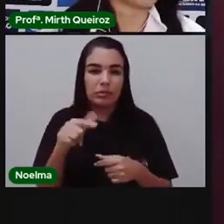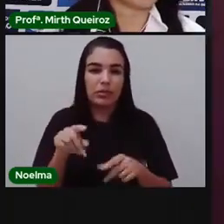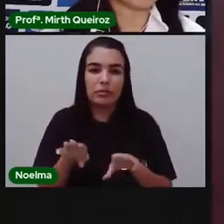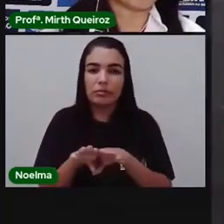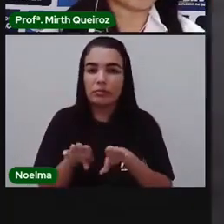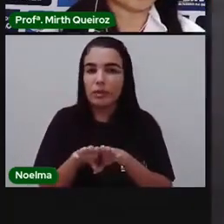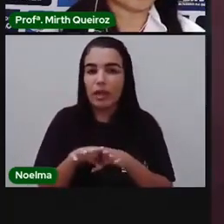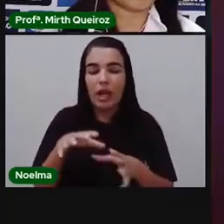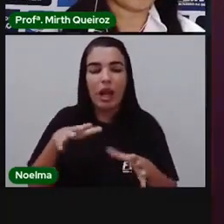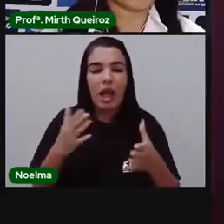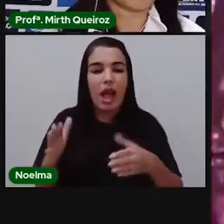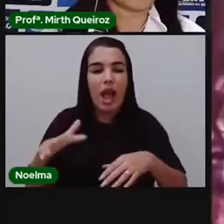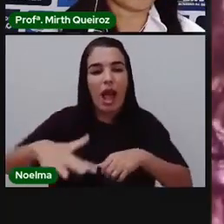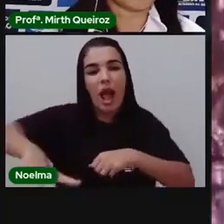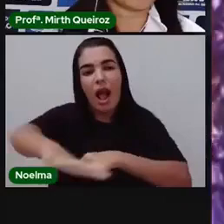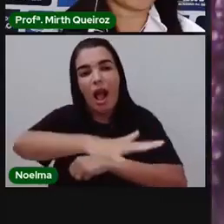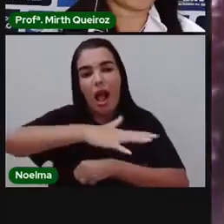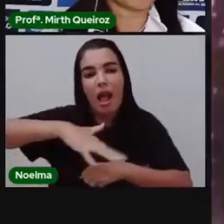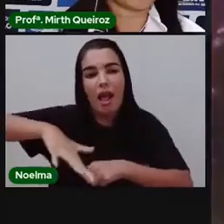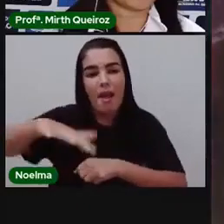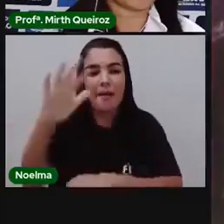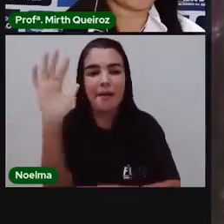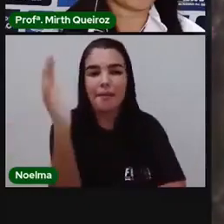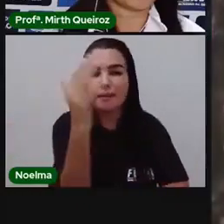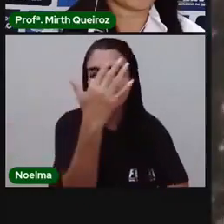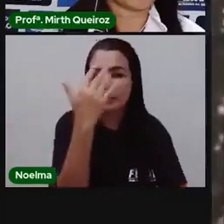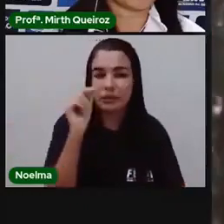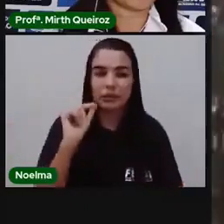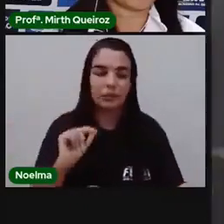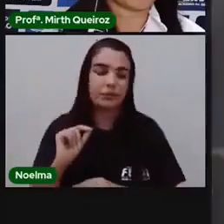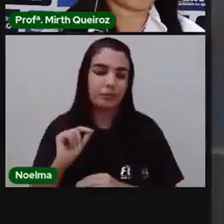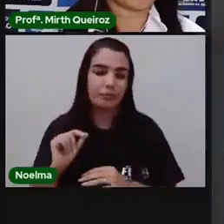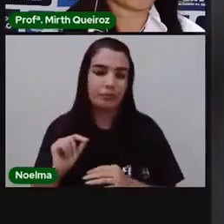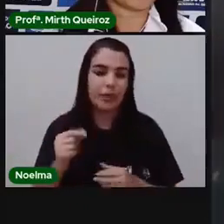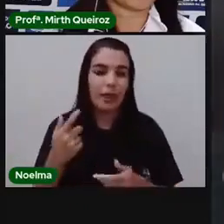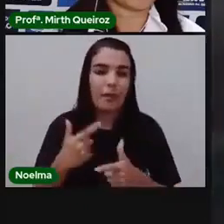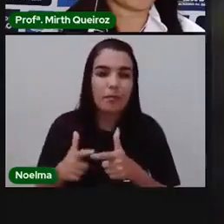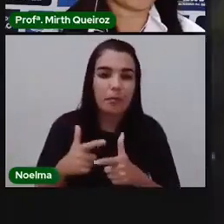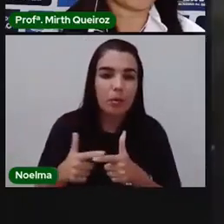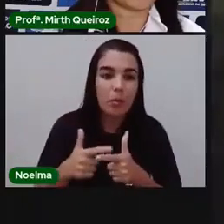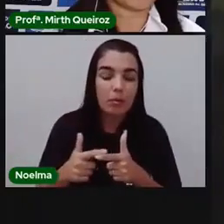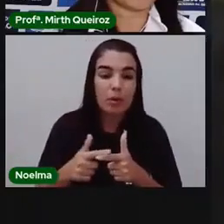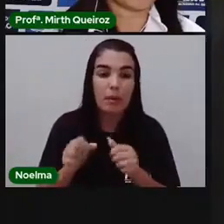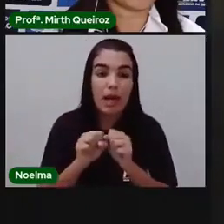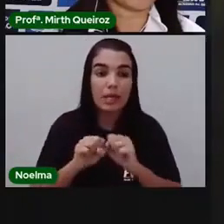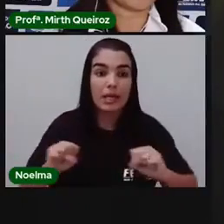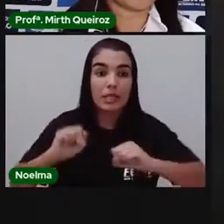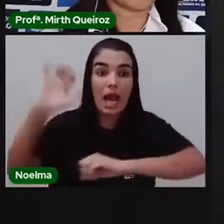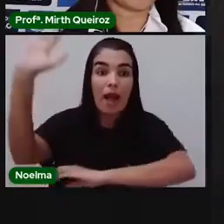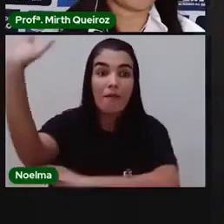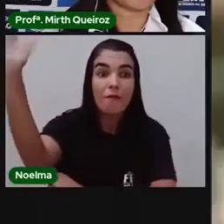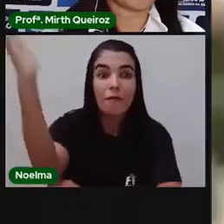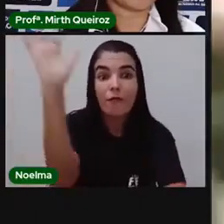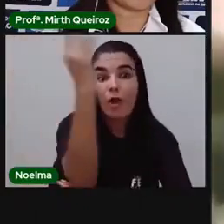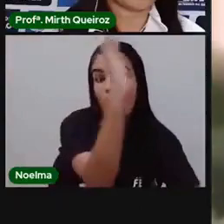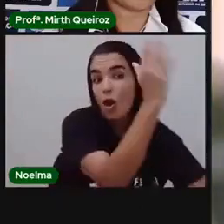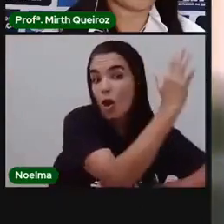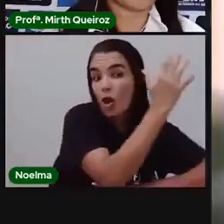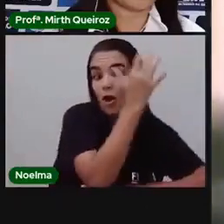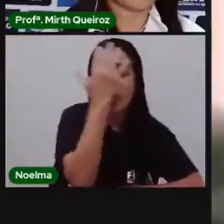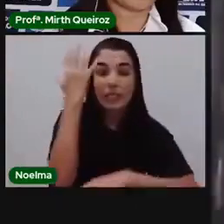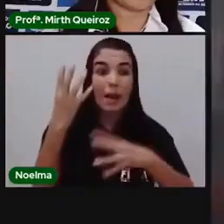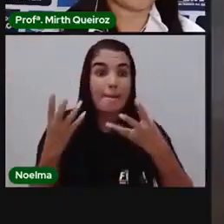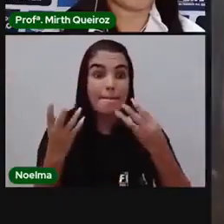importância vital para os seres humanos. Na floresta amazônica, uma área extremamente importante para o planeta Terra, há uma imensa